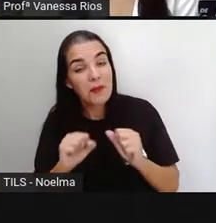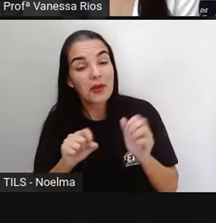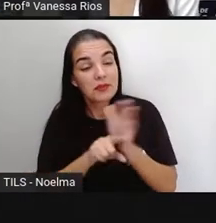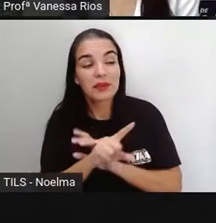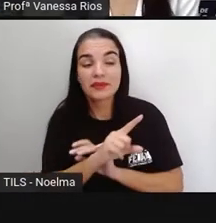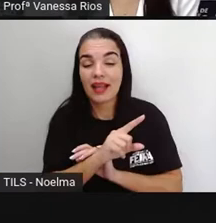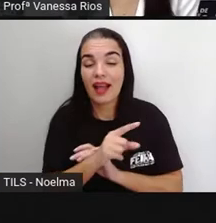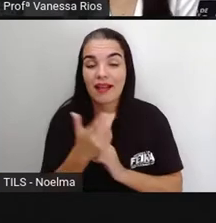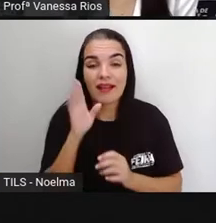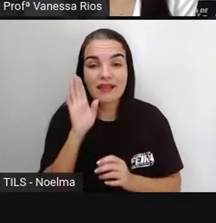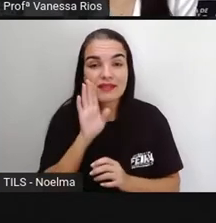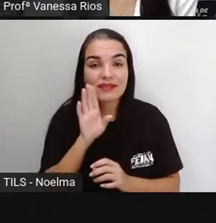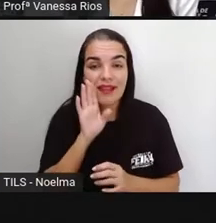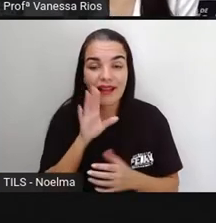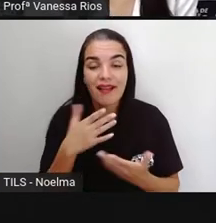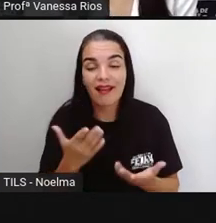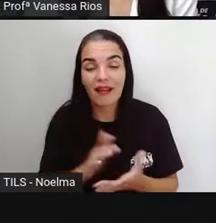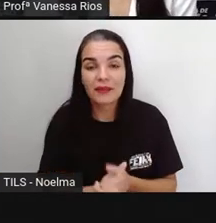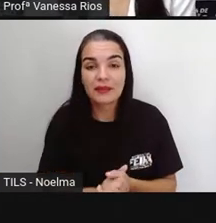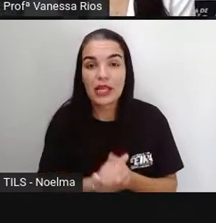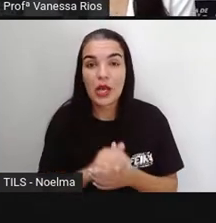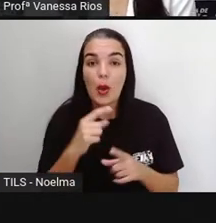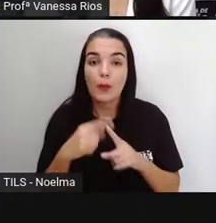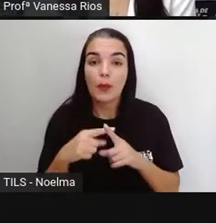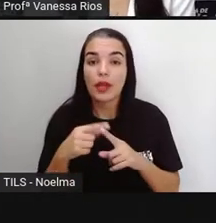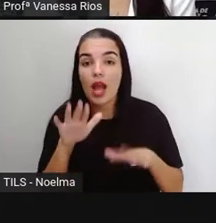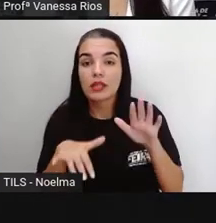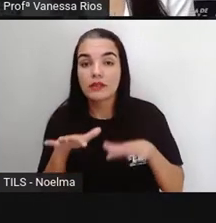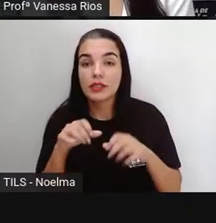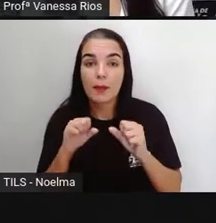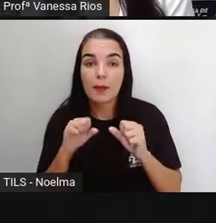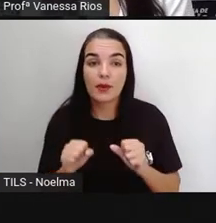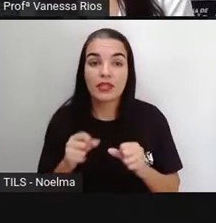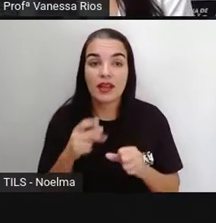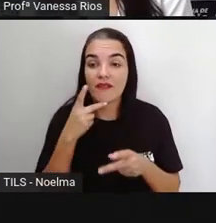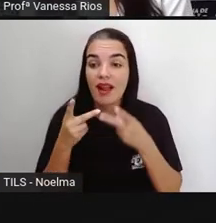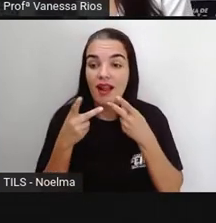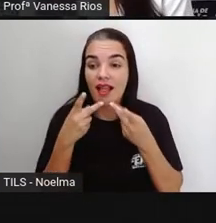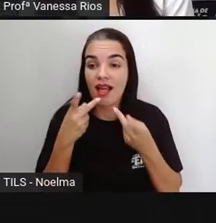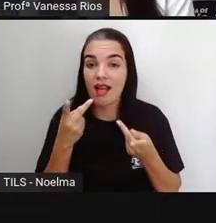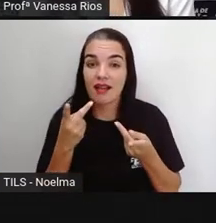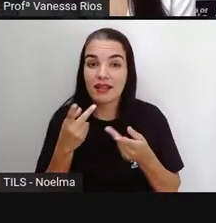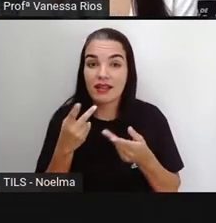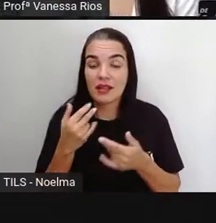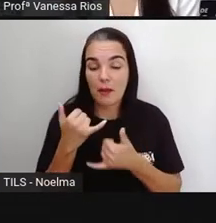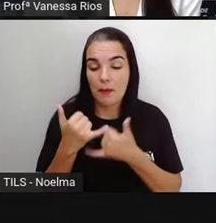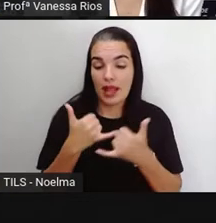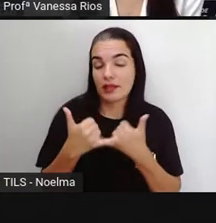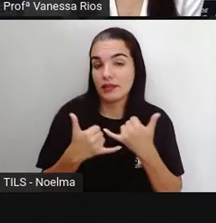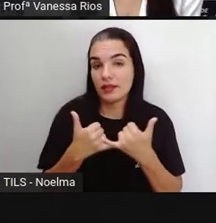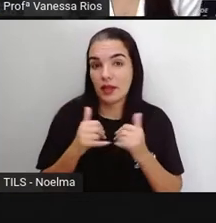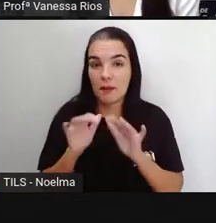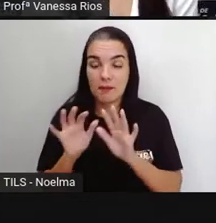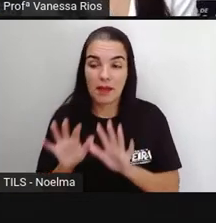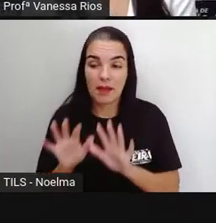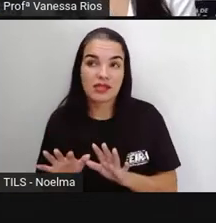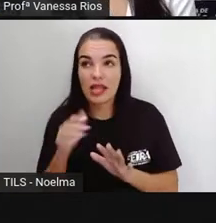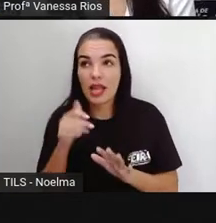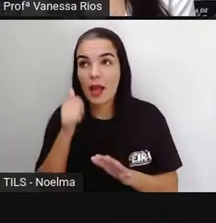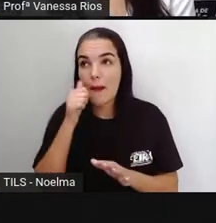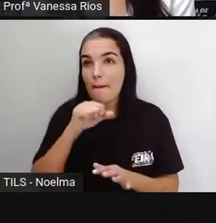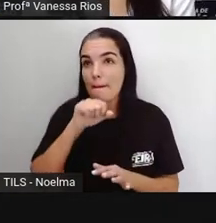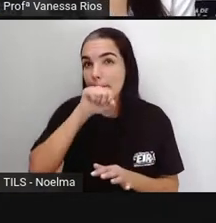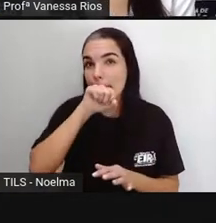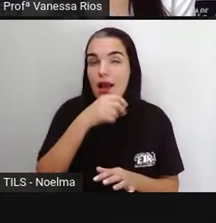saber, a gente conhecer. De repente, a gente tá fazendo aí, participando de uma brincadeira e foi algo que o nosso pai, que a nossa